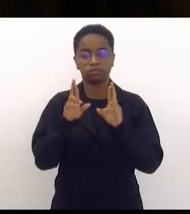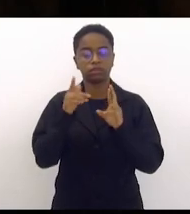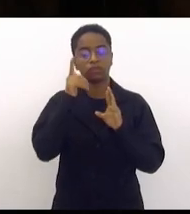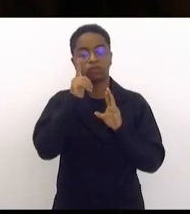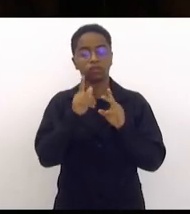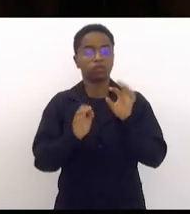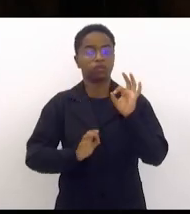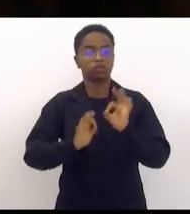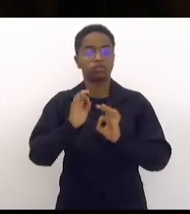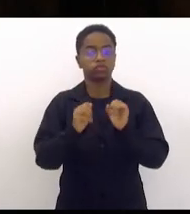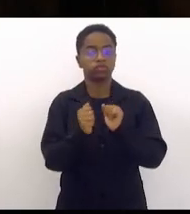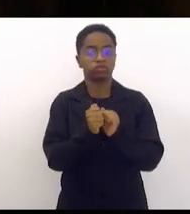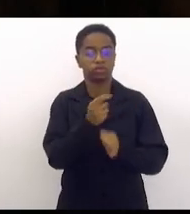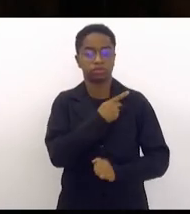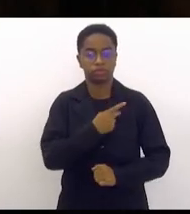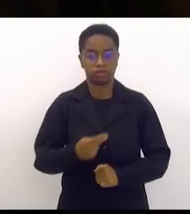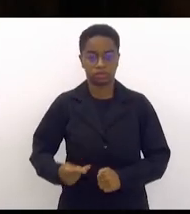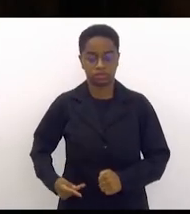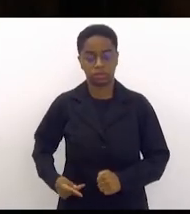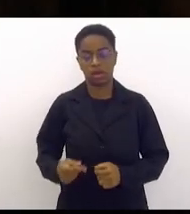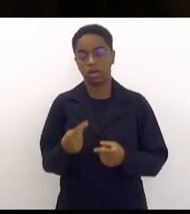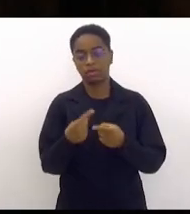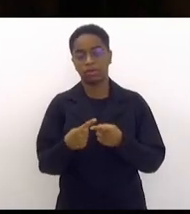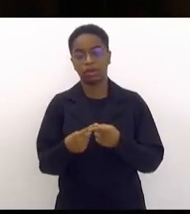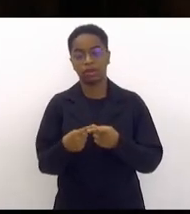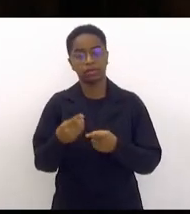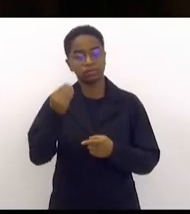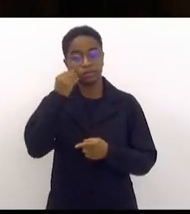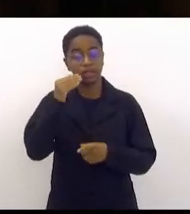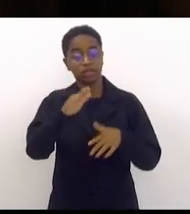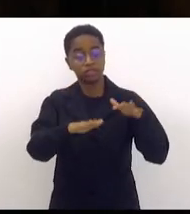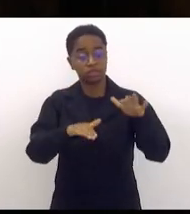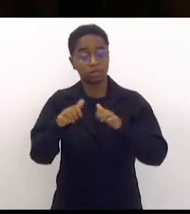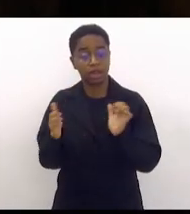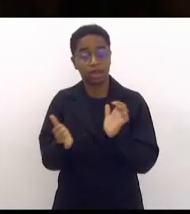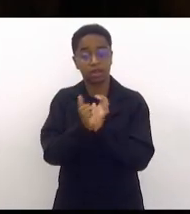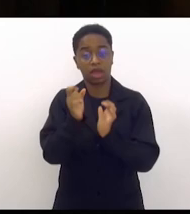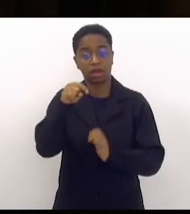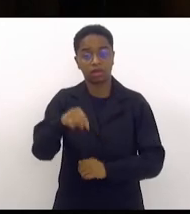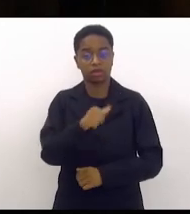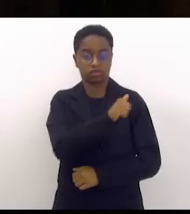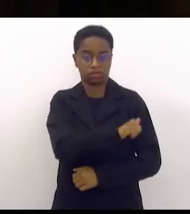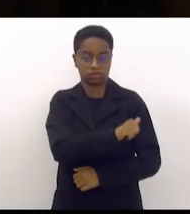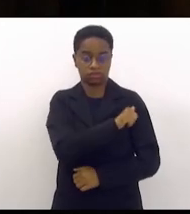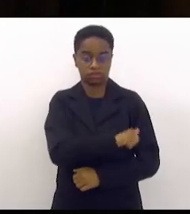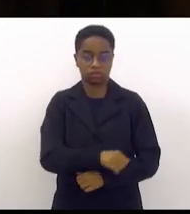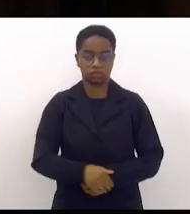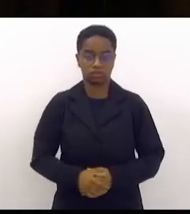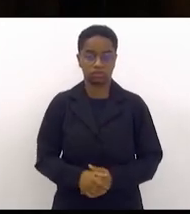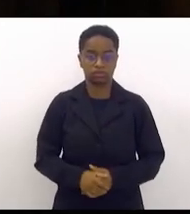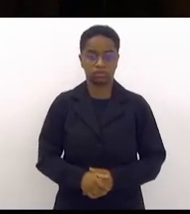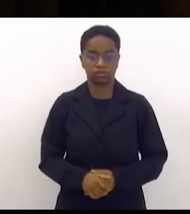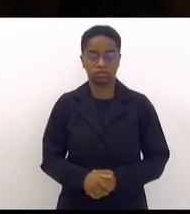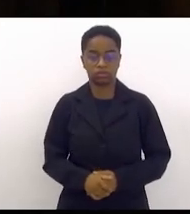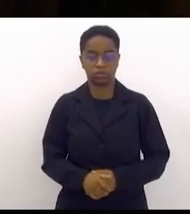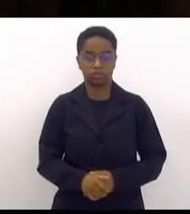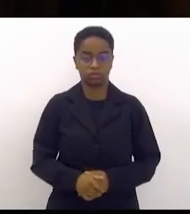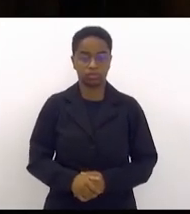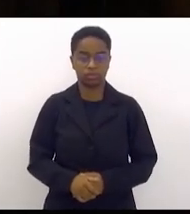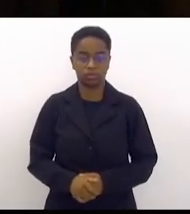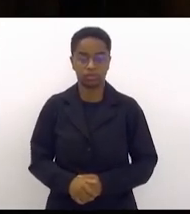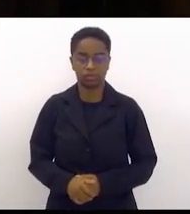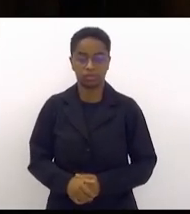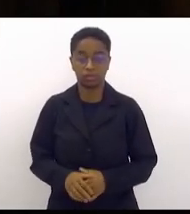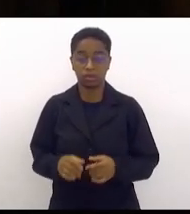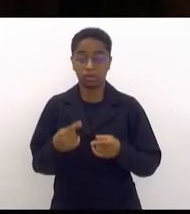o presidente para que se acione as tropas daqui do Rio de Janeiro não precisa ministro